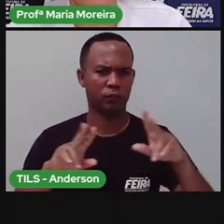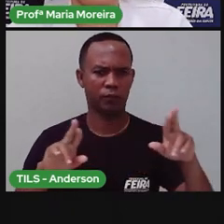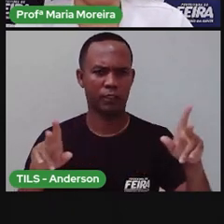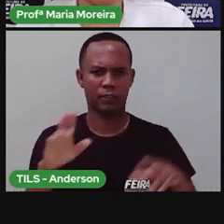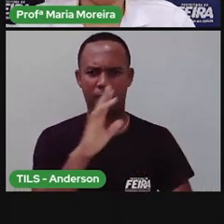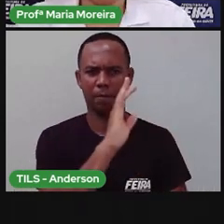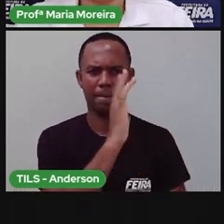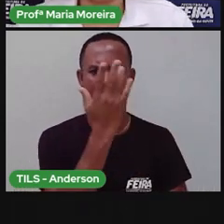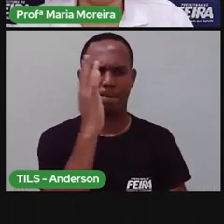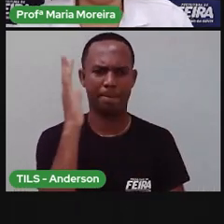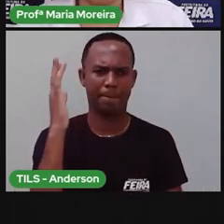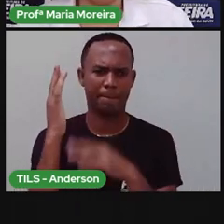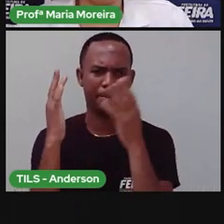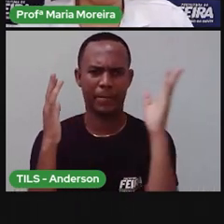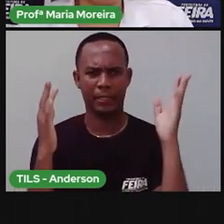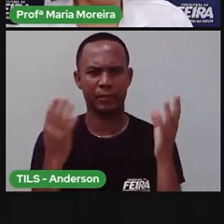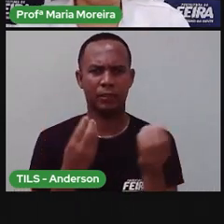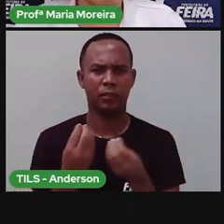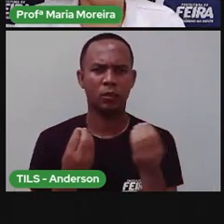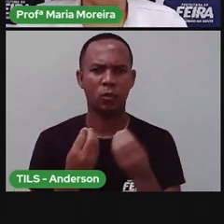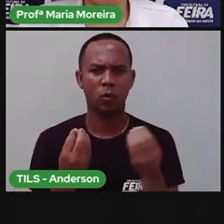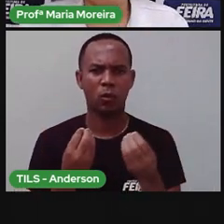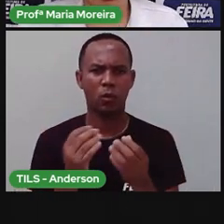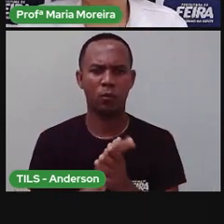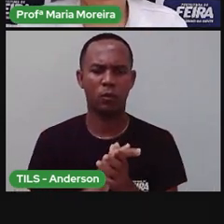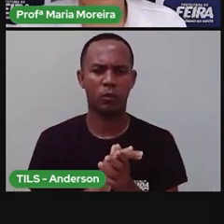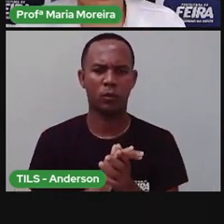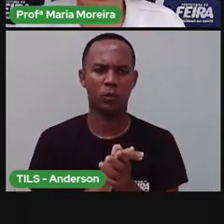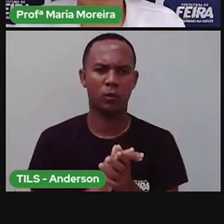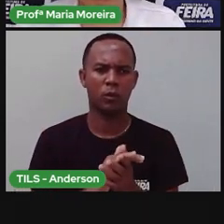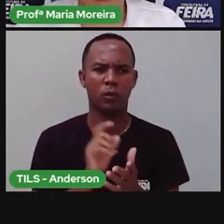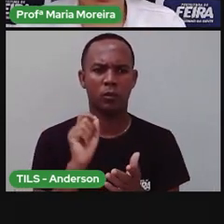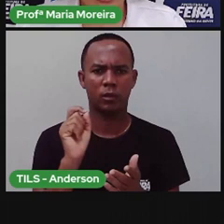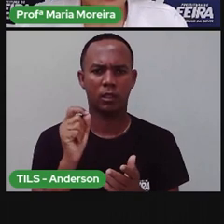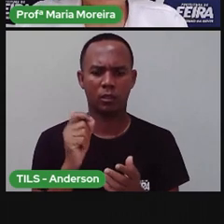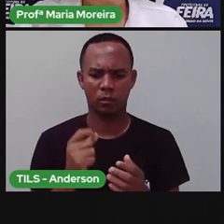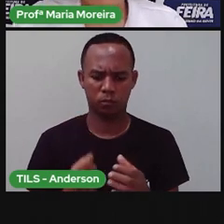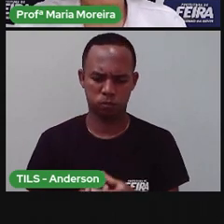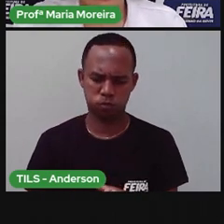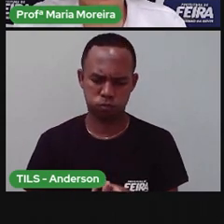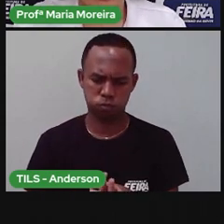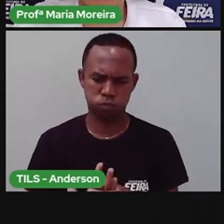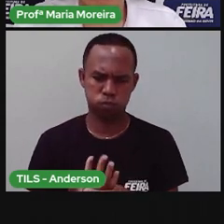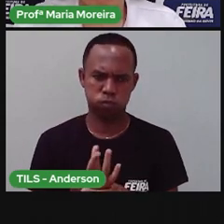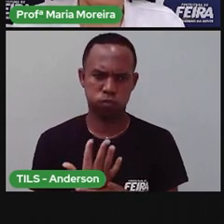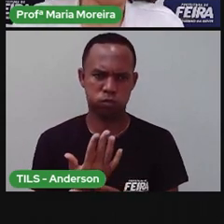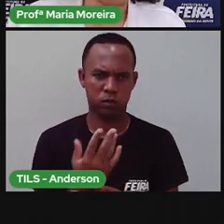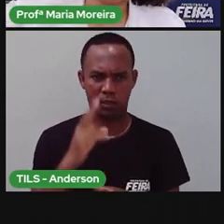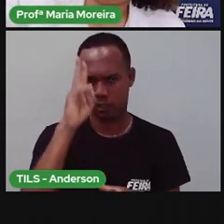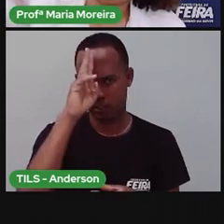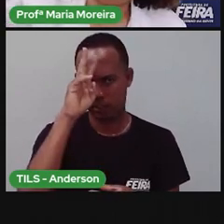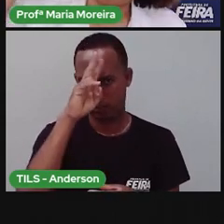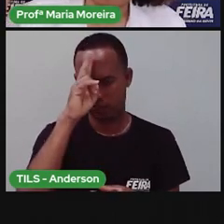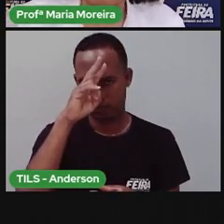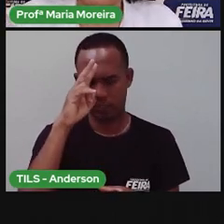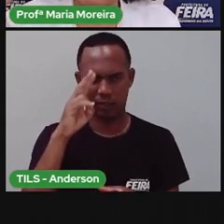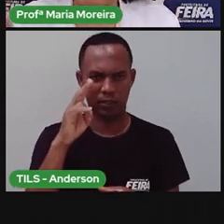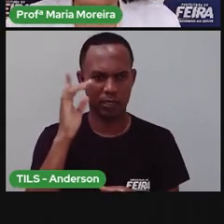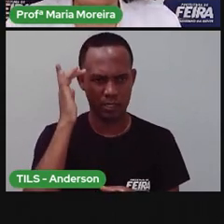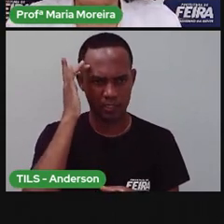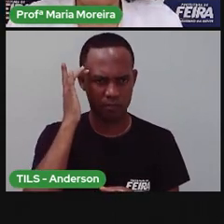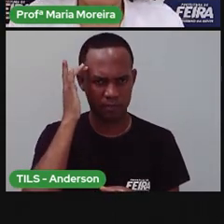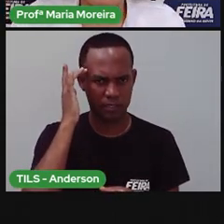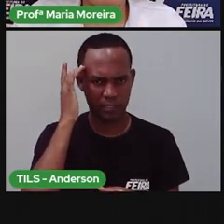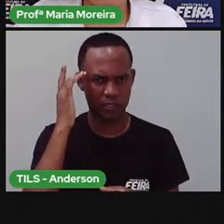plantas, né? As plantas, elas utilizam o solo para se desenvolver. Lembra da experiência que a gente fez lá na nossa primeira